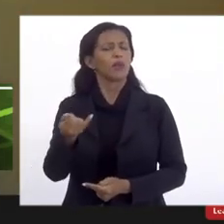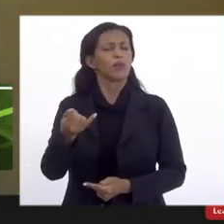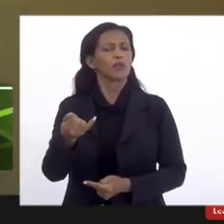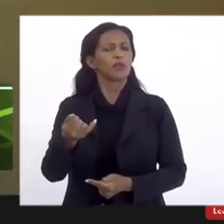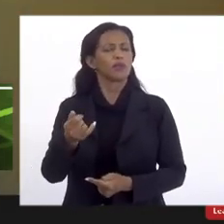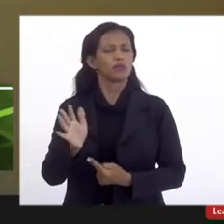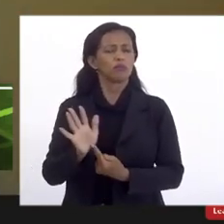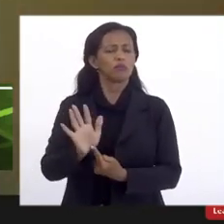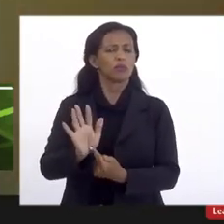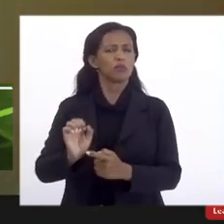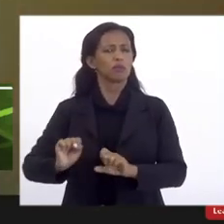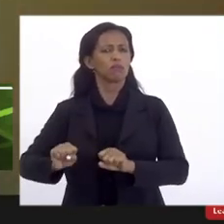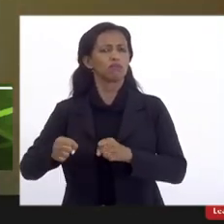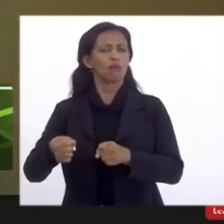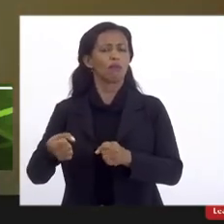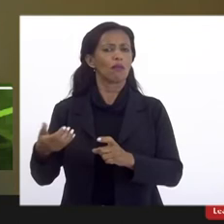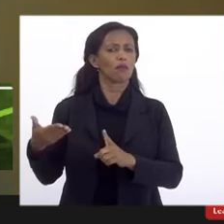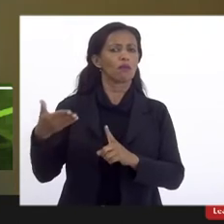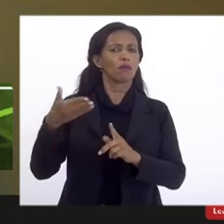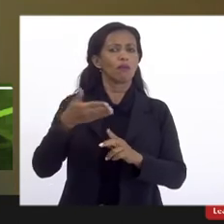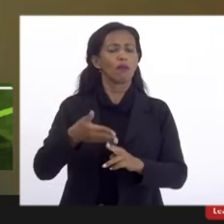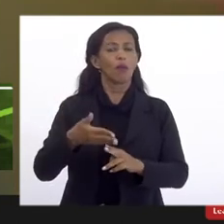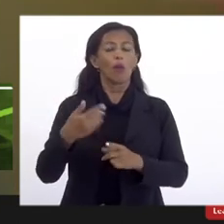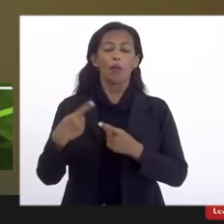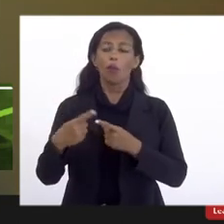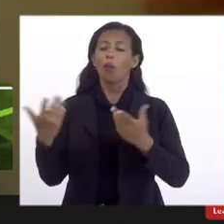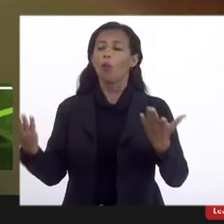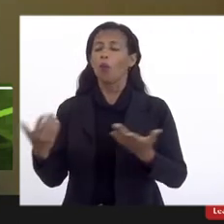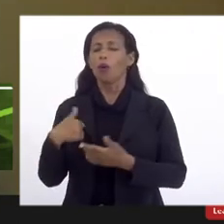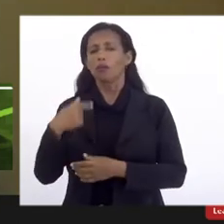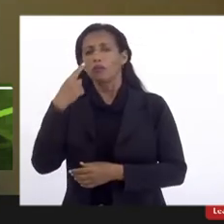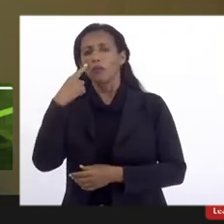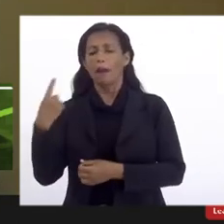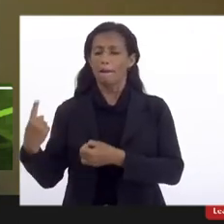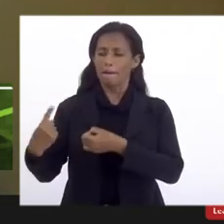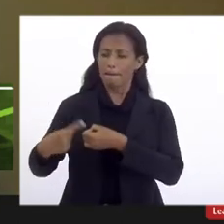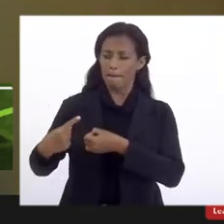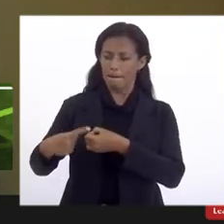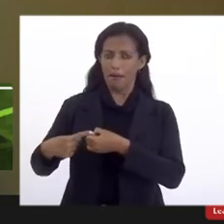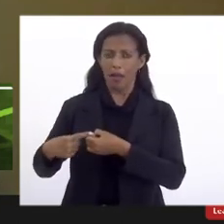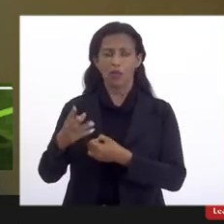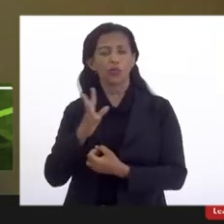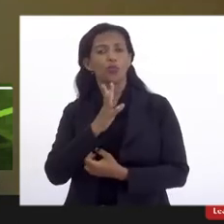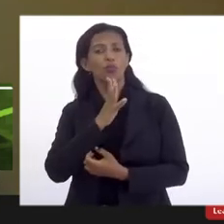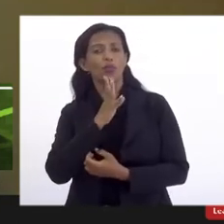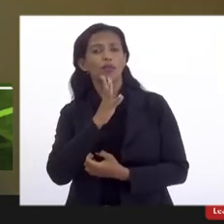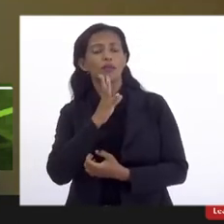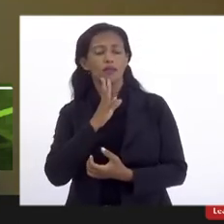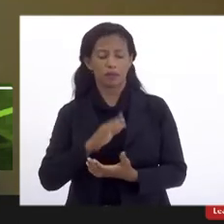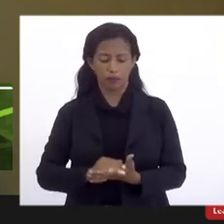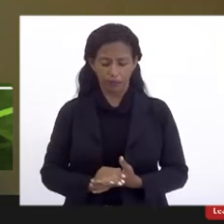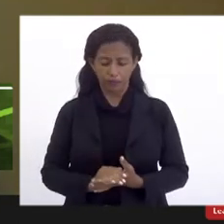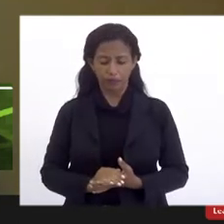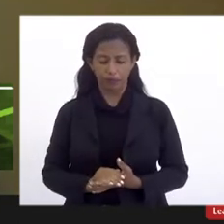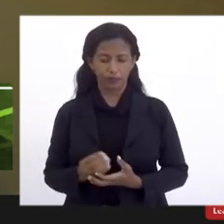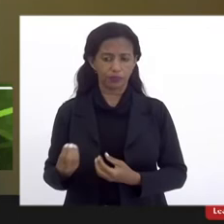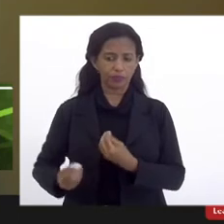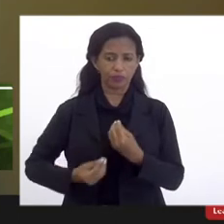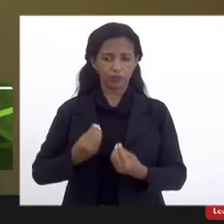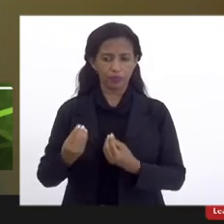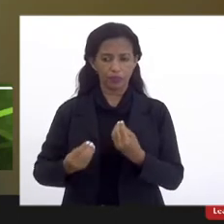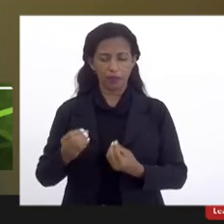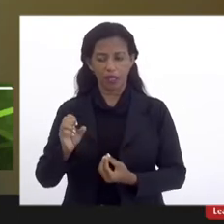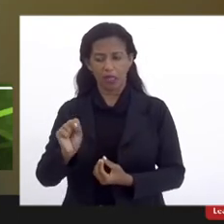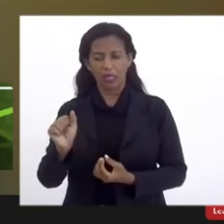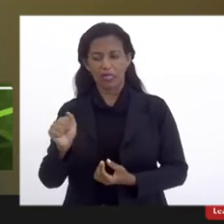porque, quando nós pegamos os bairros internacionalmente conhecidos como São